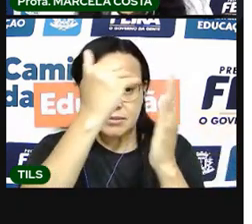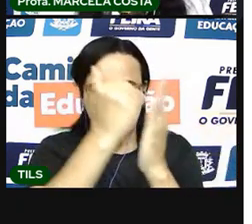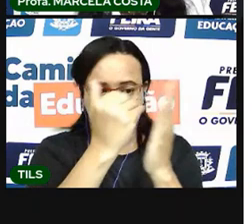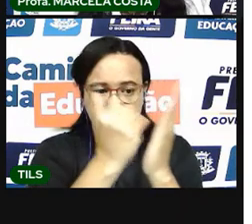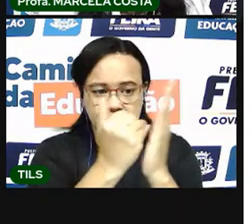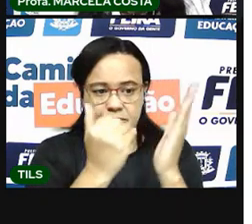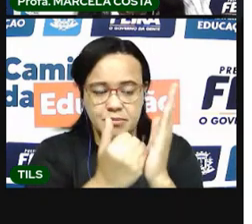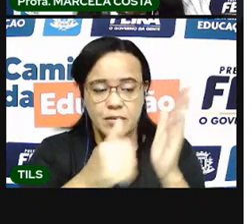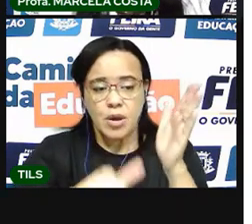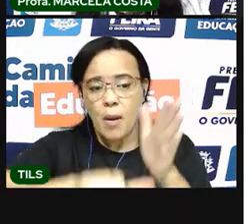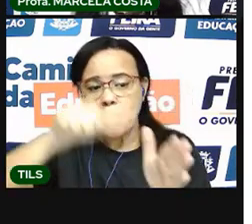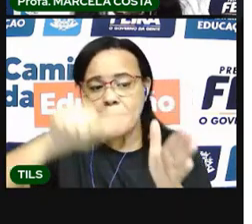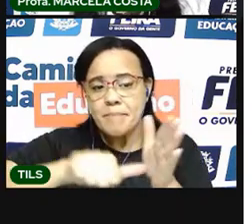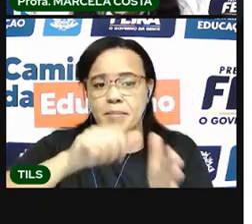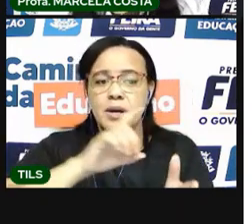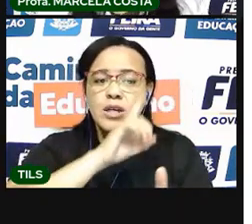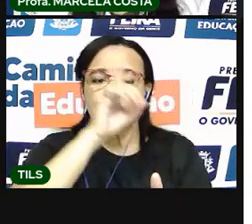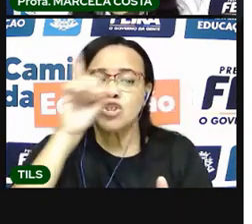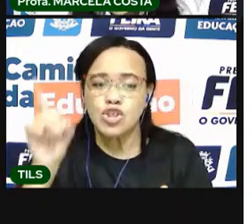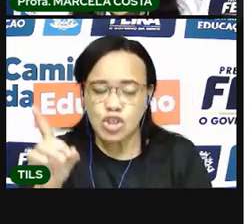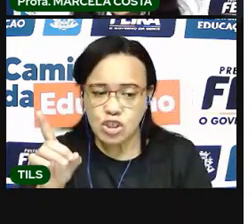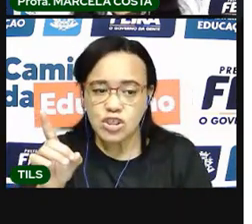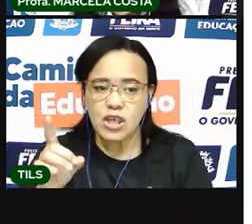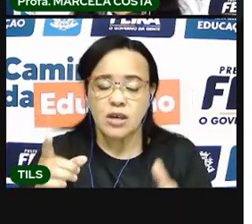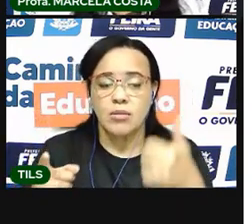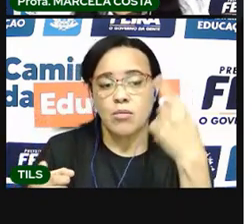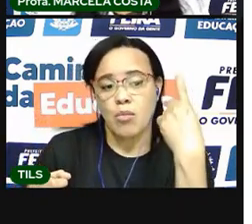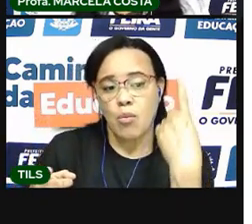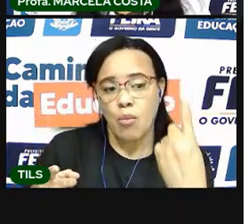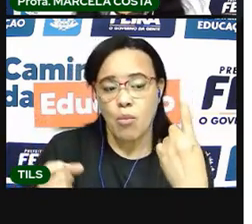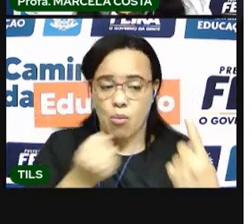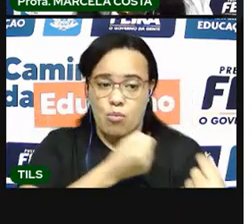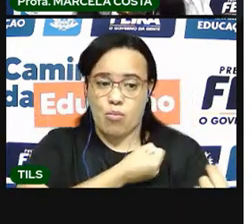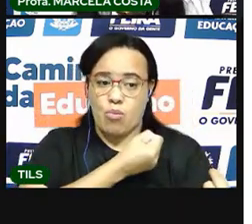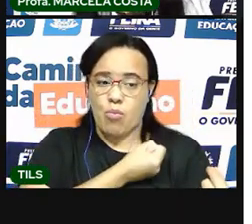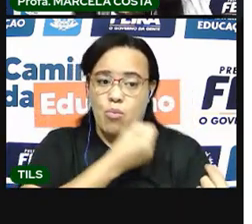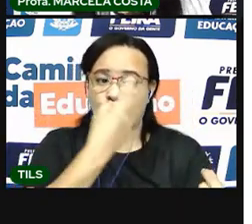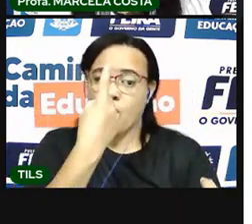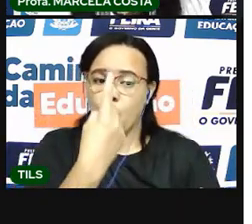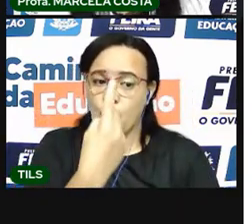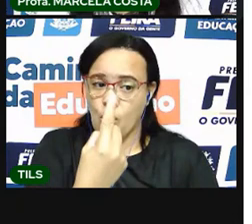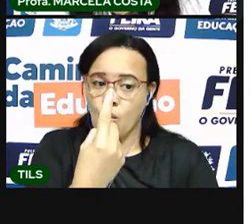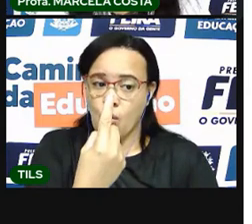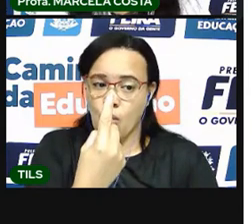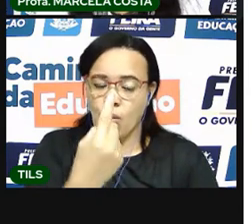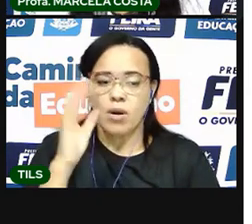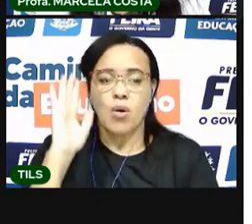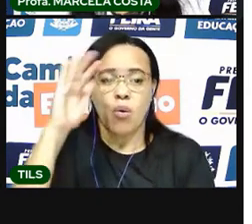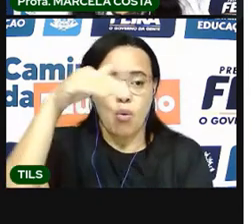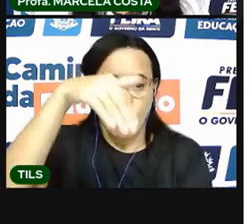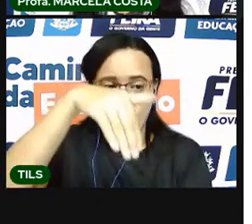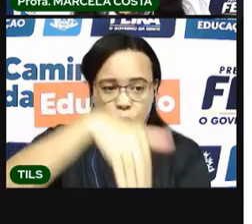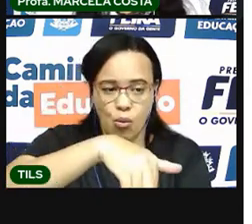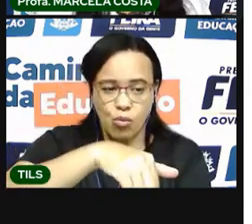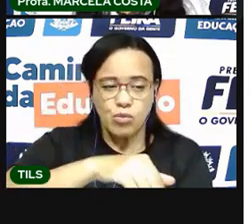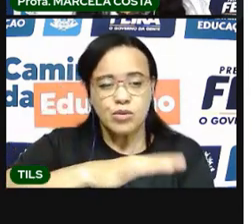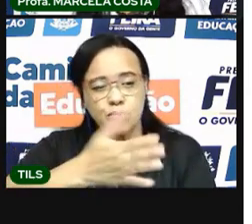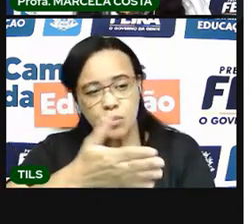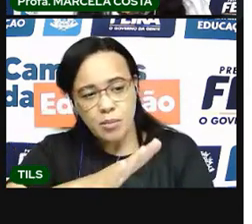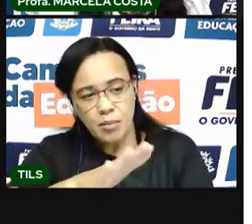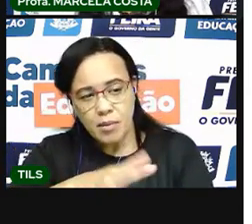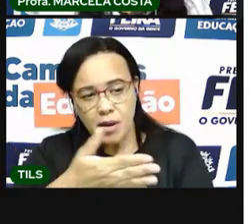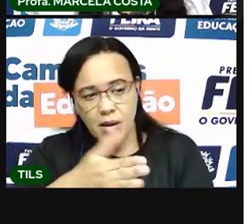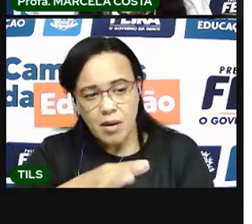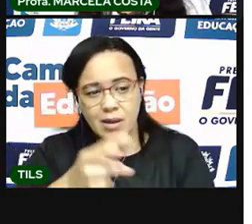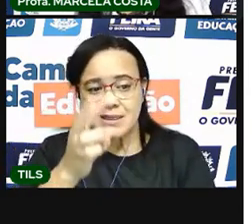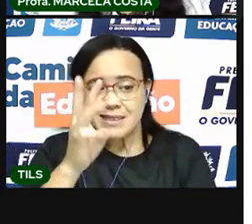mês é representado pelo número 1. E o último dia, geralmente, é representado